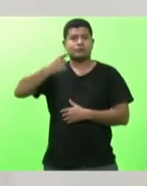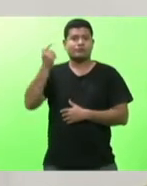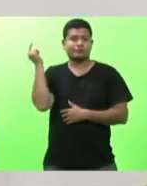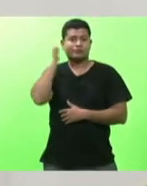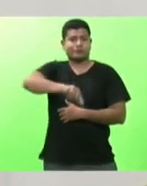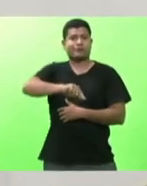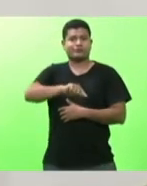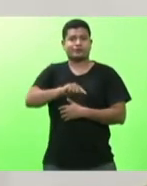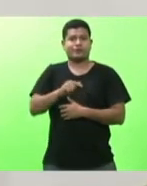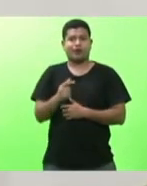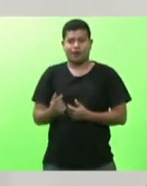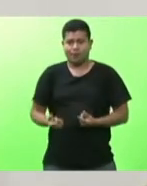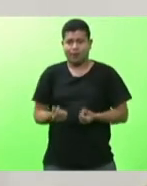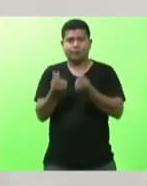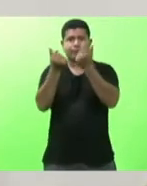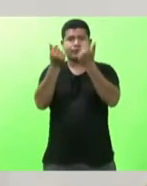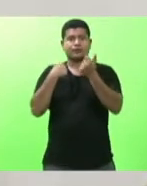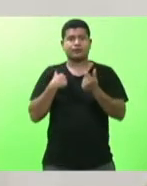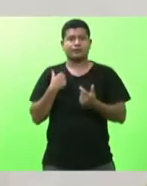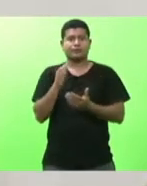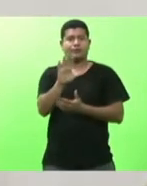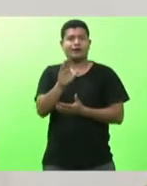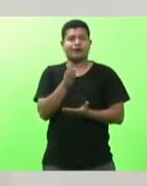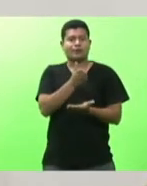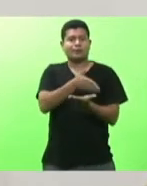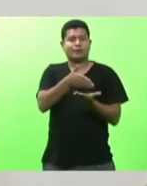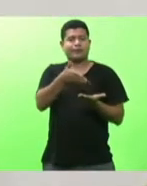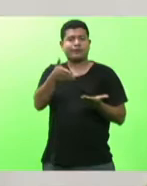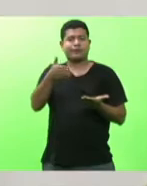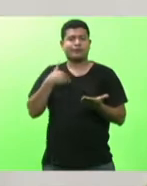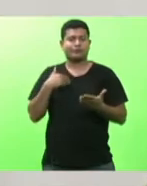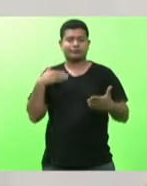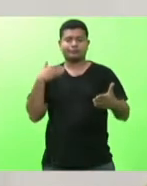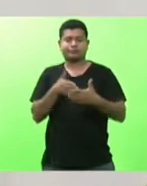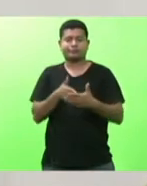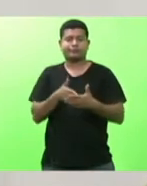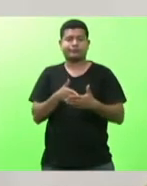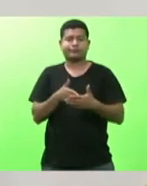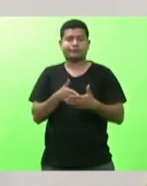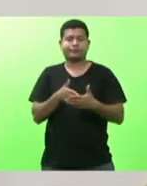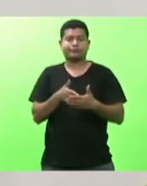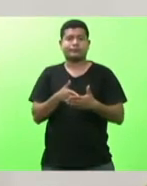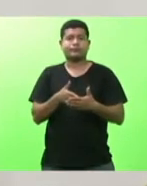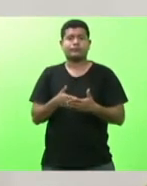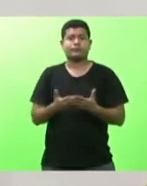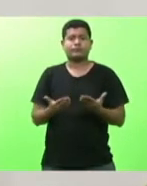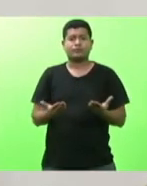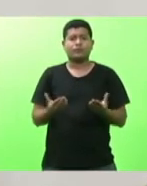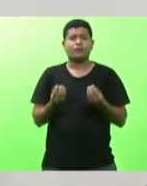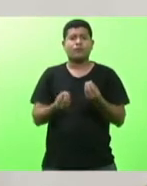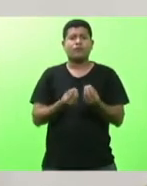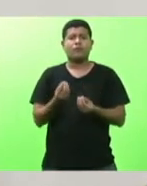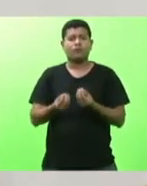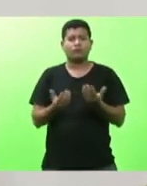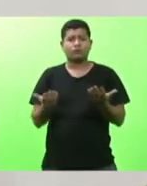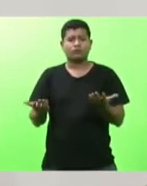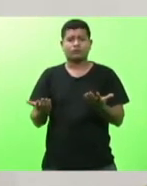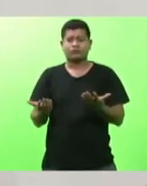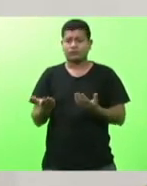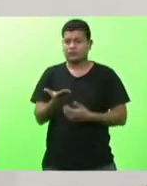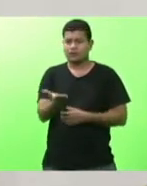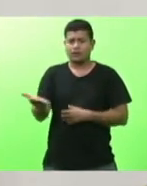E os parcelamentos continuam impossibilitados. O que é que isso tem a ver com a vida do